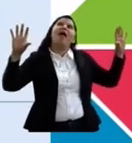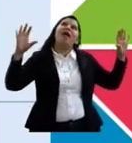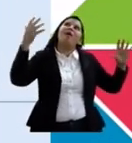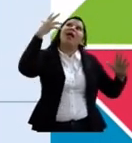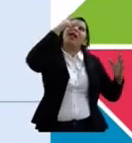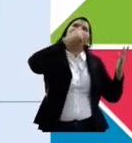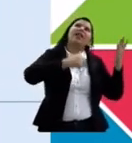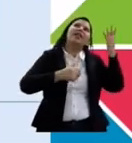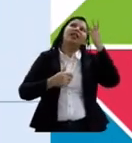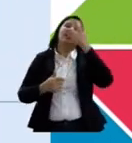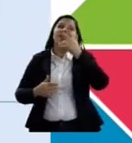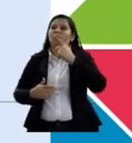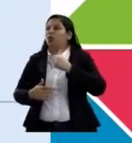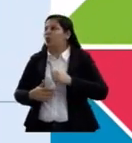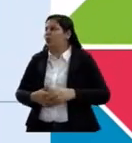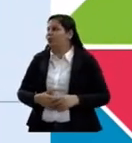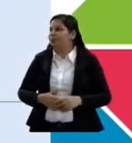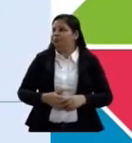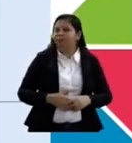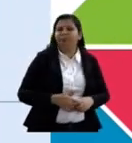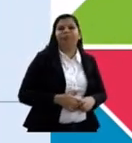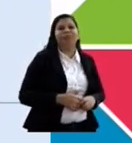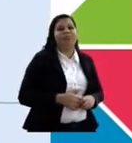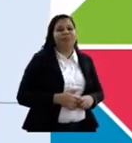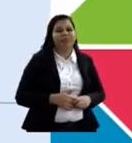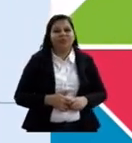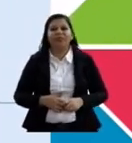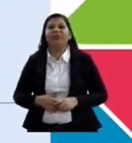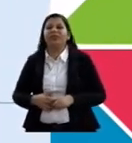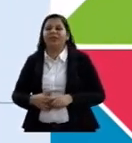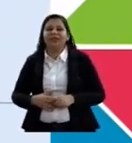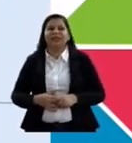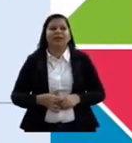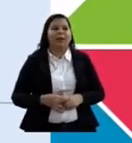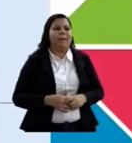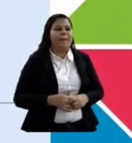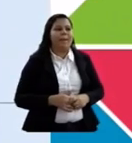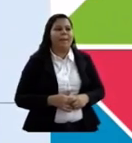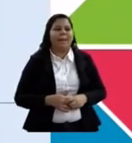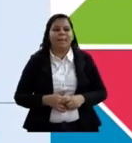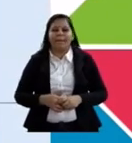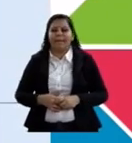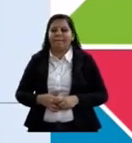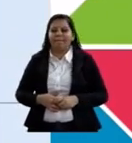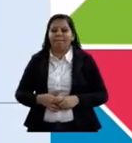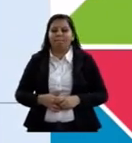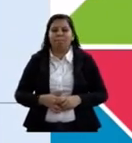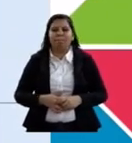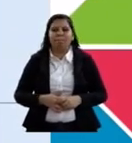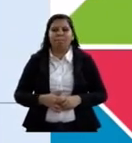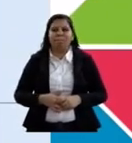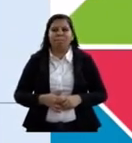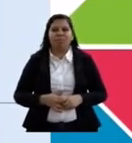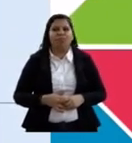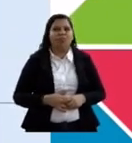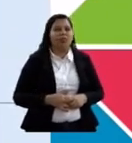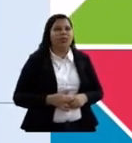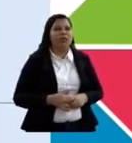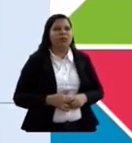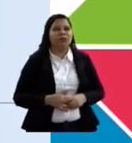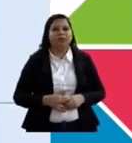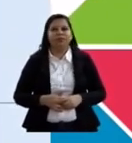nascer. É assim que descobri, um acuíri vai nascer.